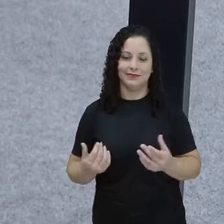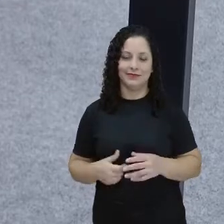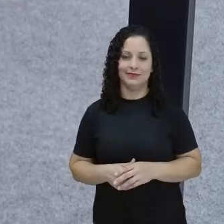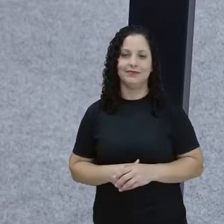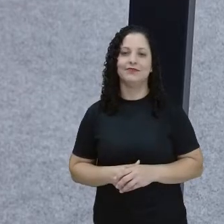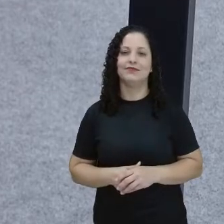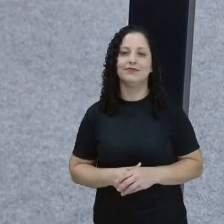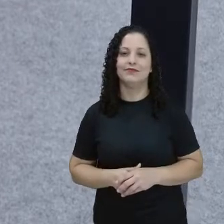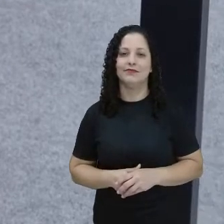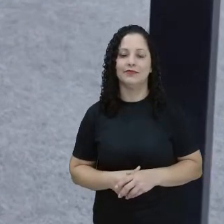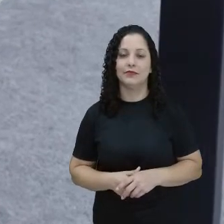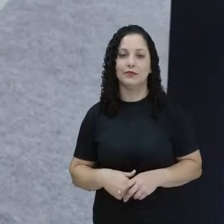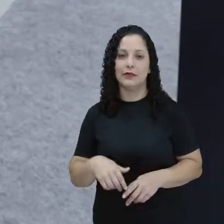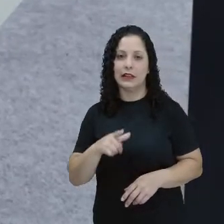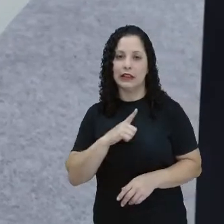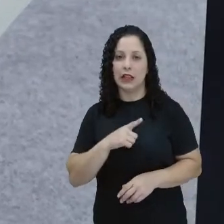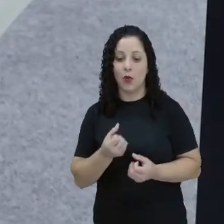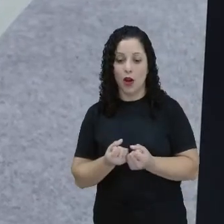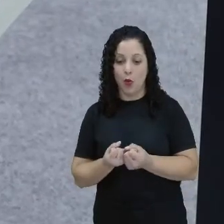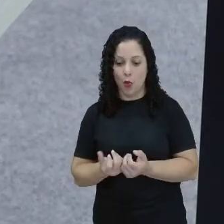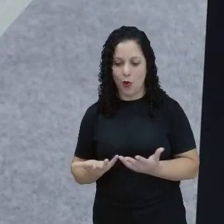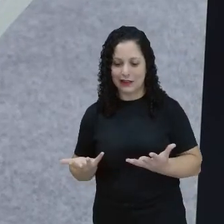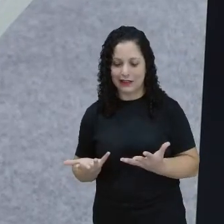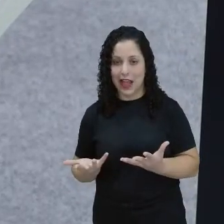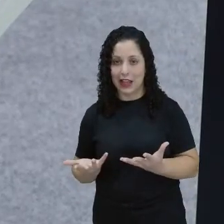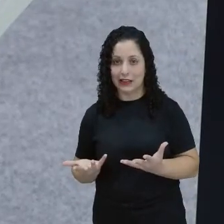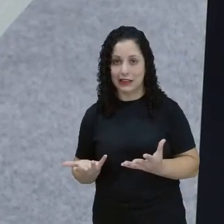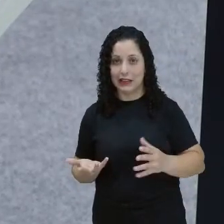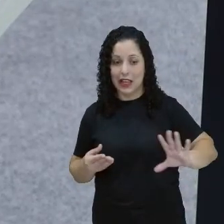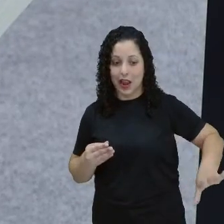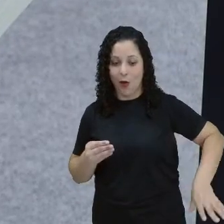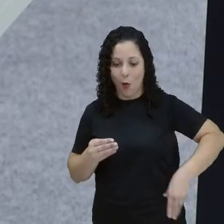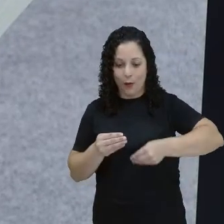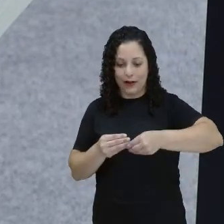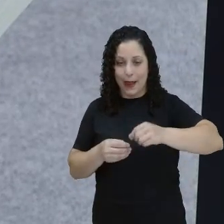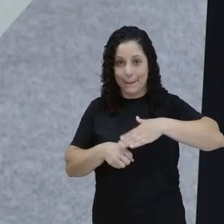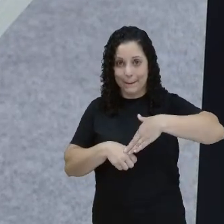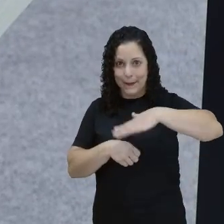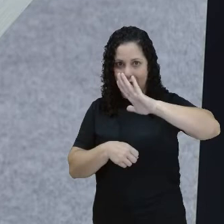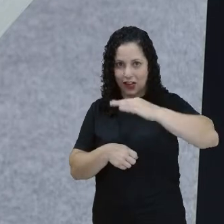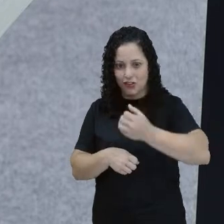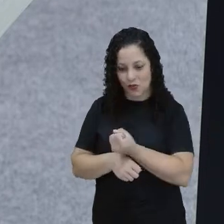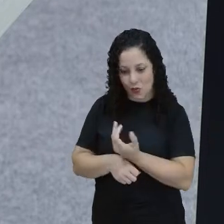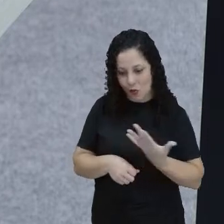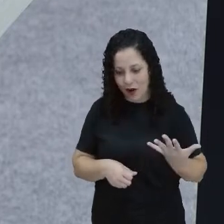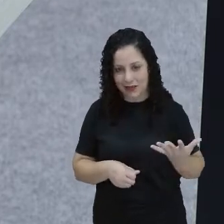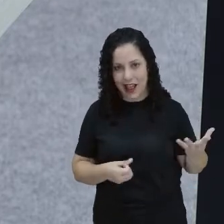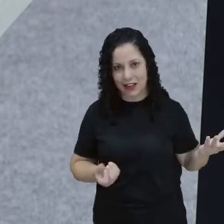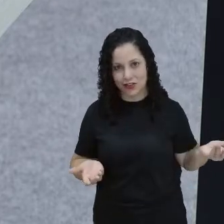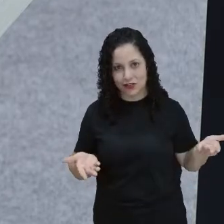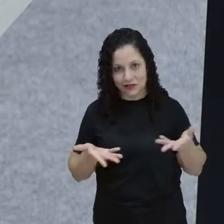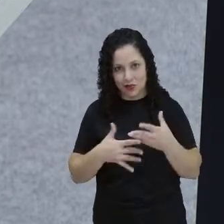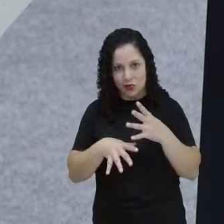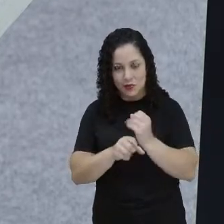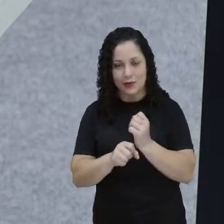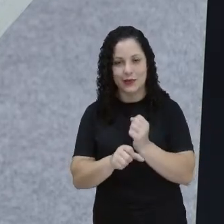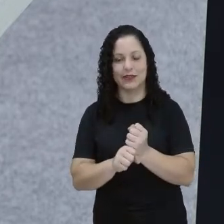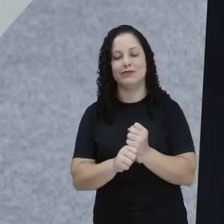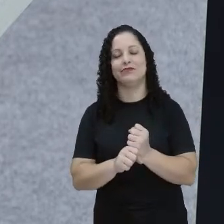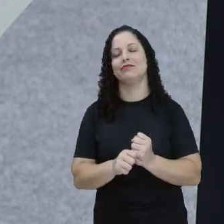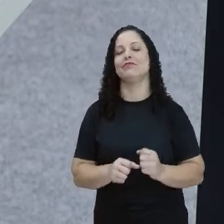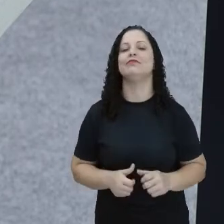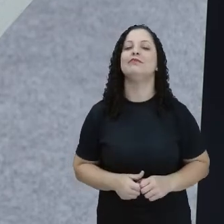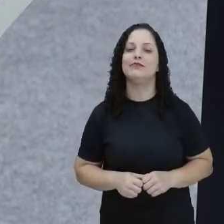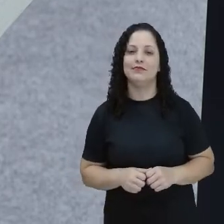Isso mesmo. Eu tenho uma quantidade e vou aumentar. Aumentar. Não é mesmo? Ela tem a quantidade